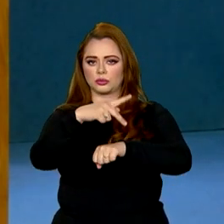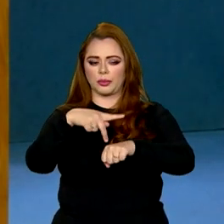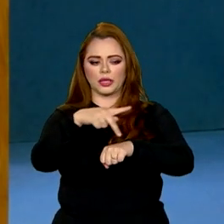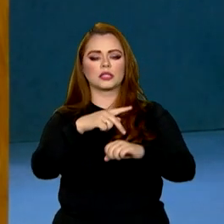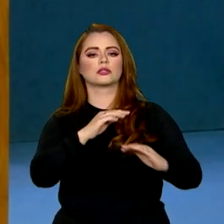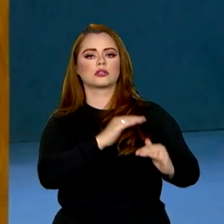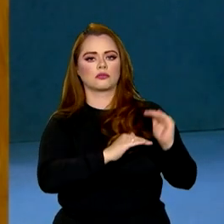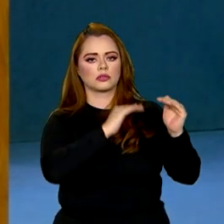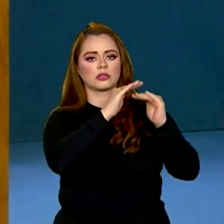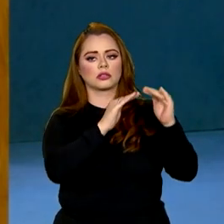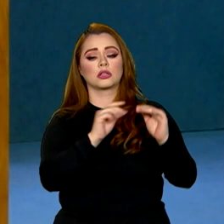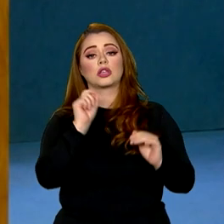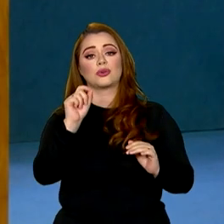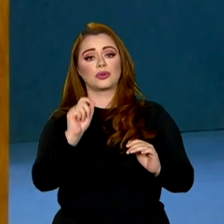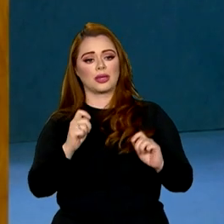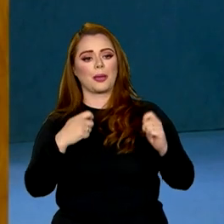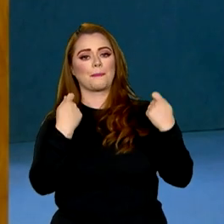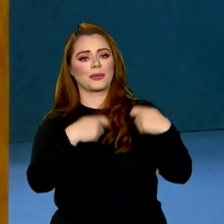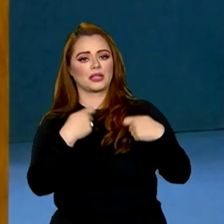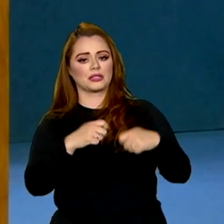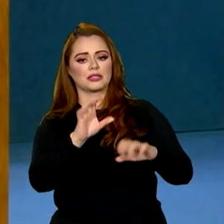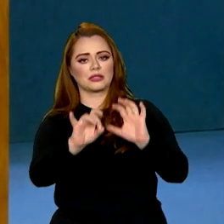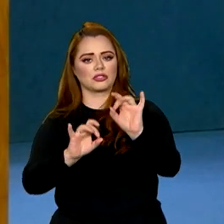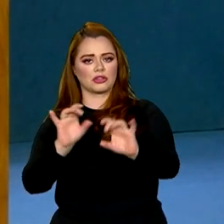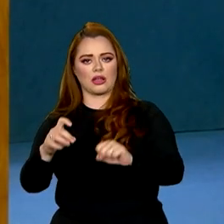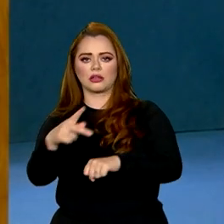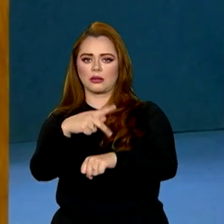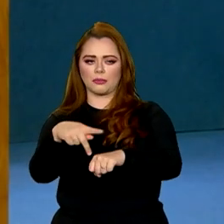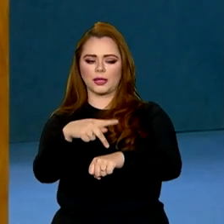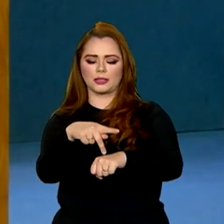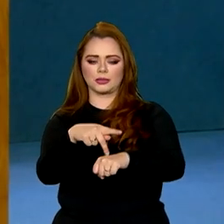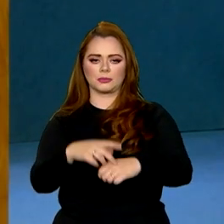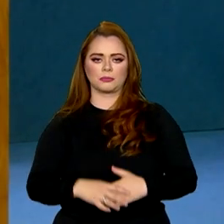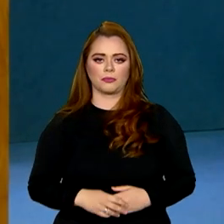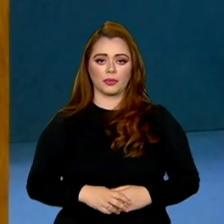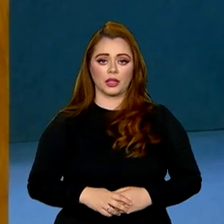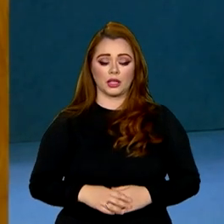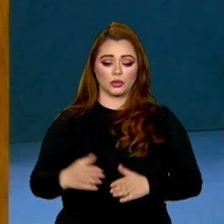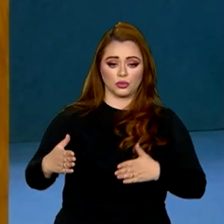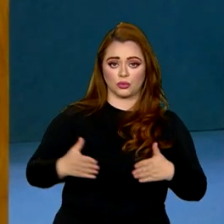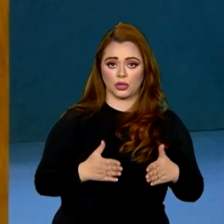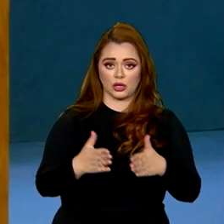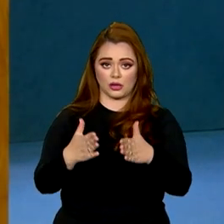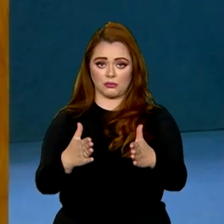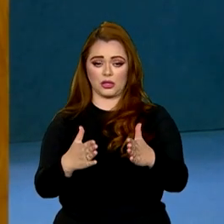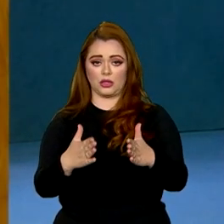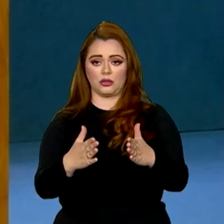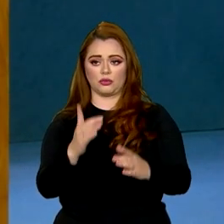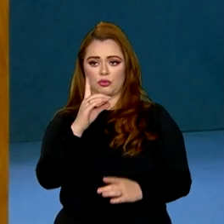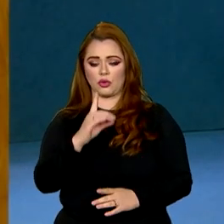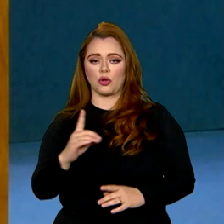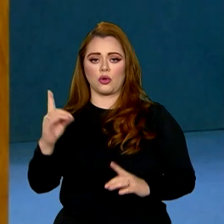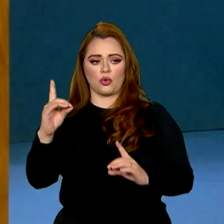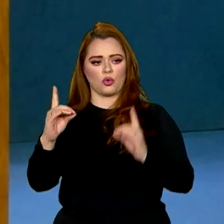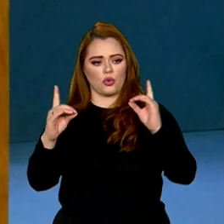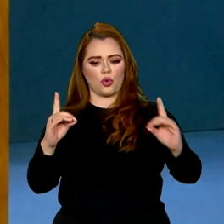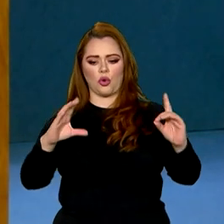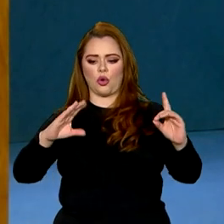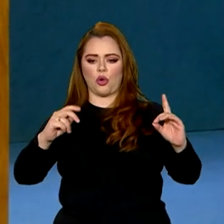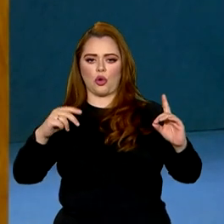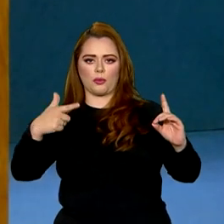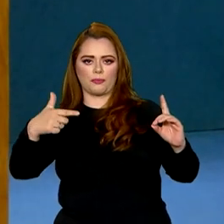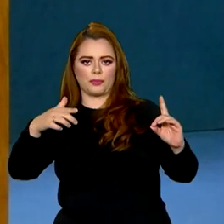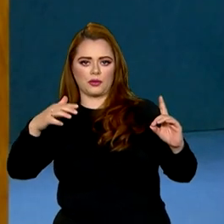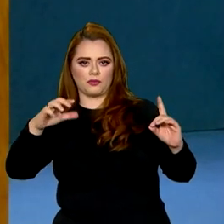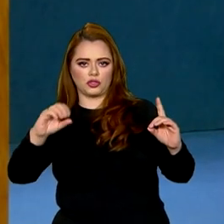segundo suas necessidades e suas prioridades. No caminho entre a COP28 em Dubai e